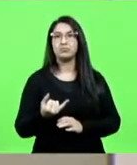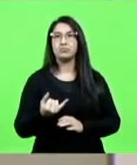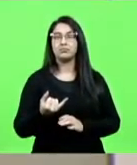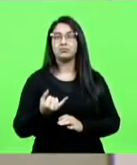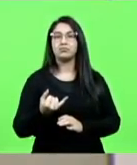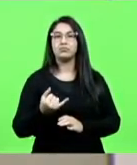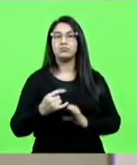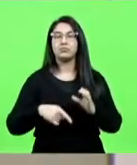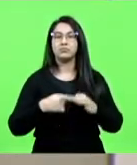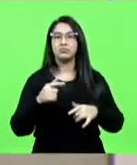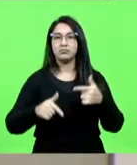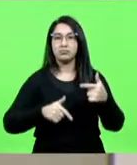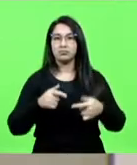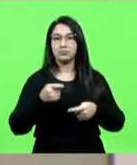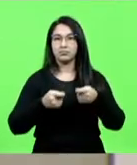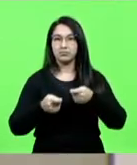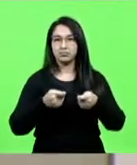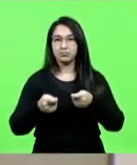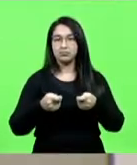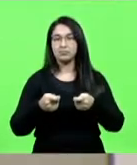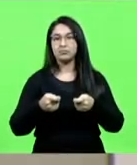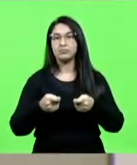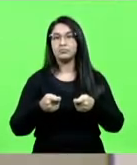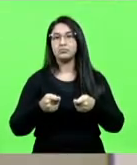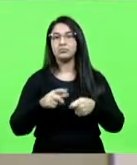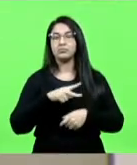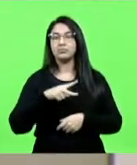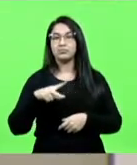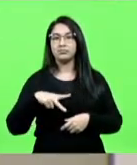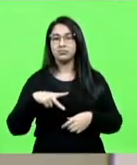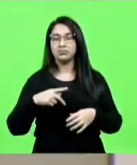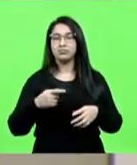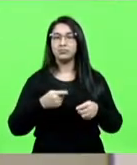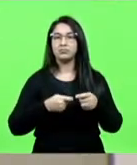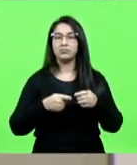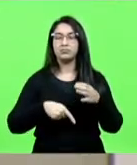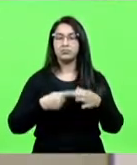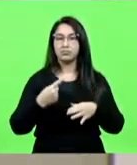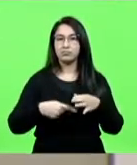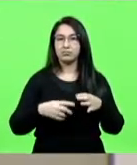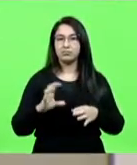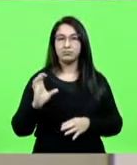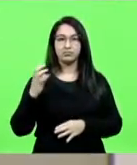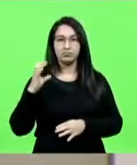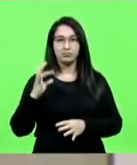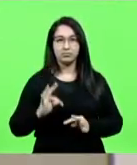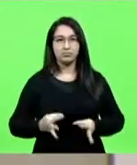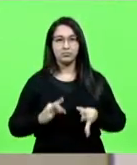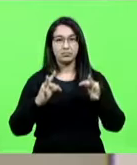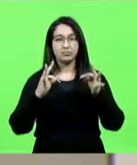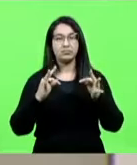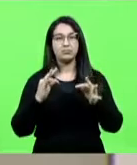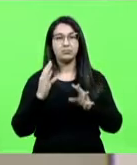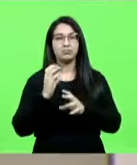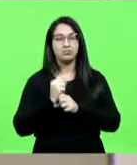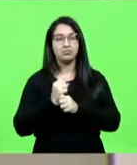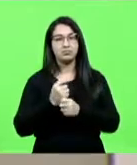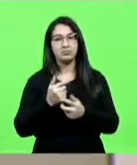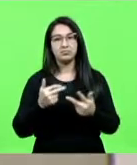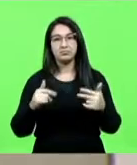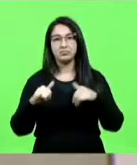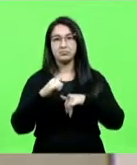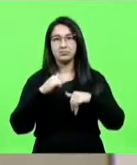Comissão de Trabalho, Administração e Serviço Público, Comissão de Economia, Ciência, Tecnologia, Minas e Energia. É em discussão.